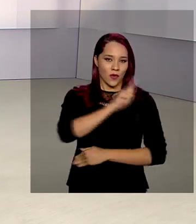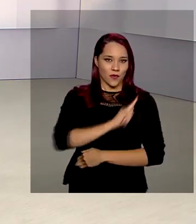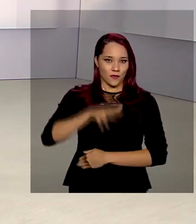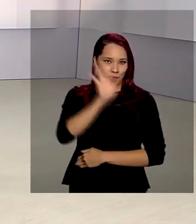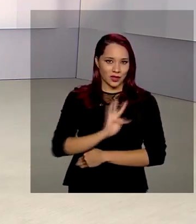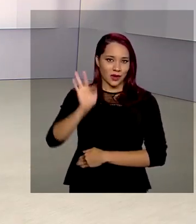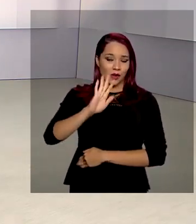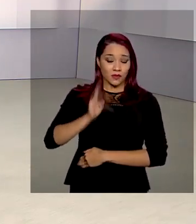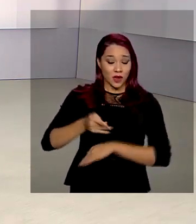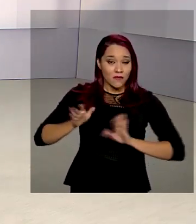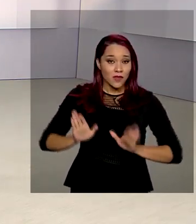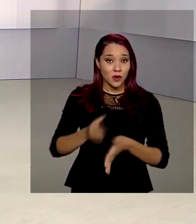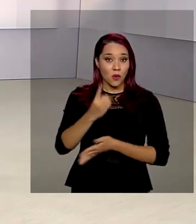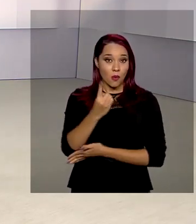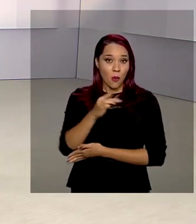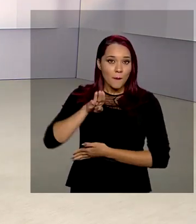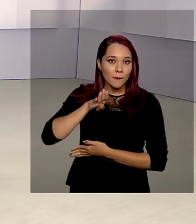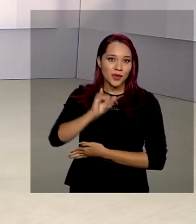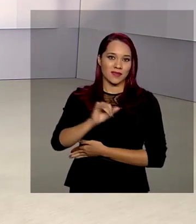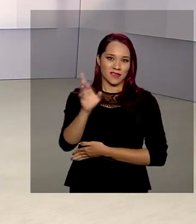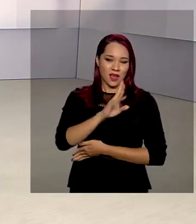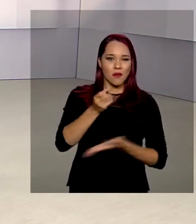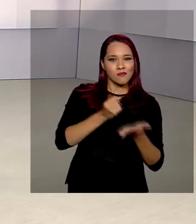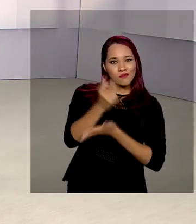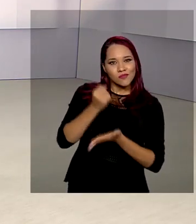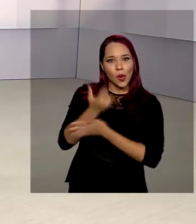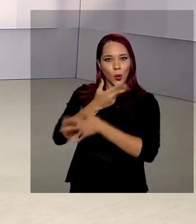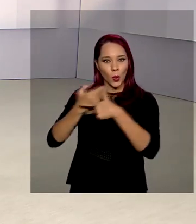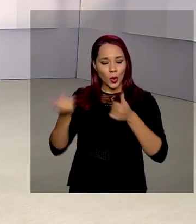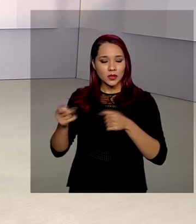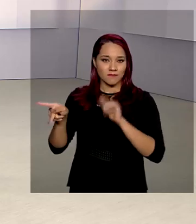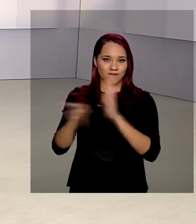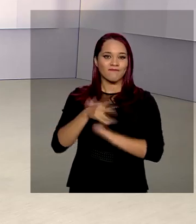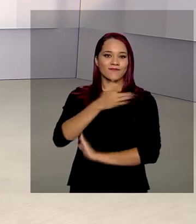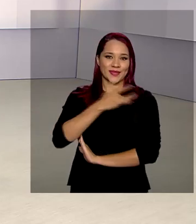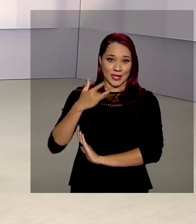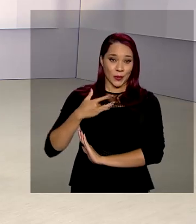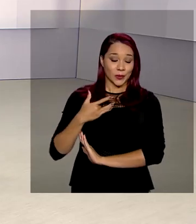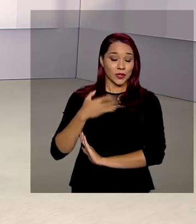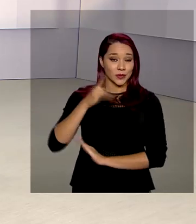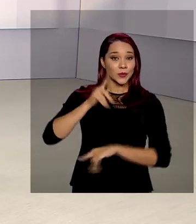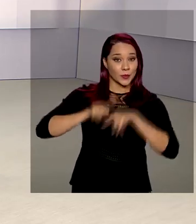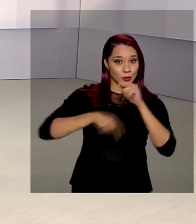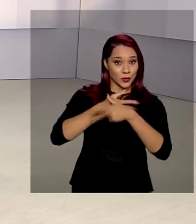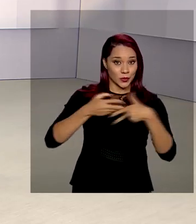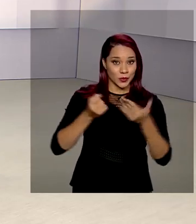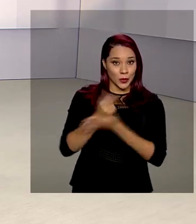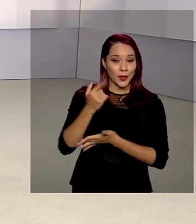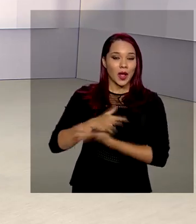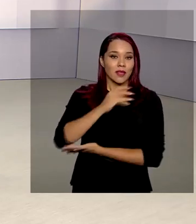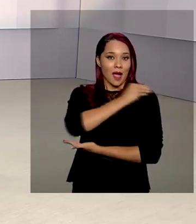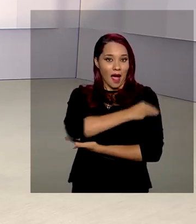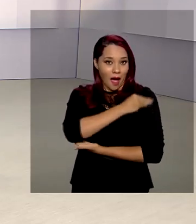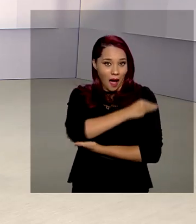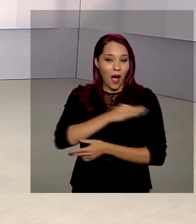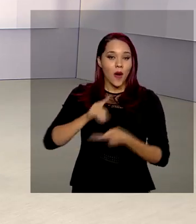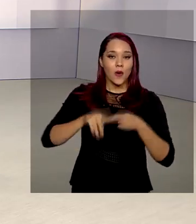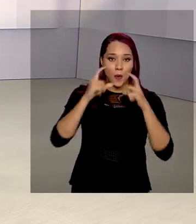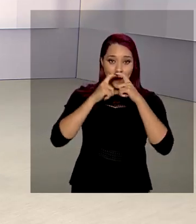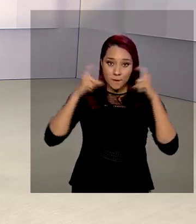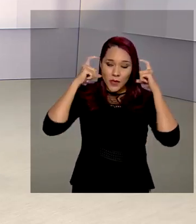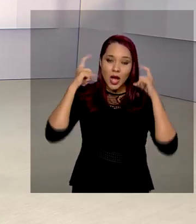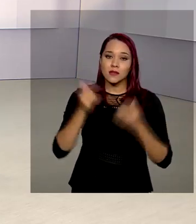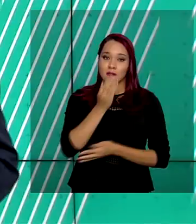investiu mais de um bilhão de reais na compra de insumos de saúde. Entre os produtos adquiridos estão álcool, máscaras e